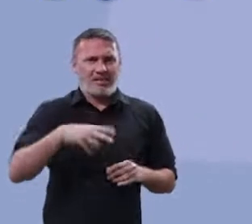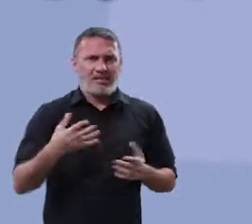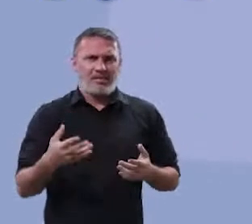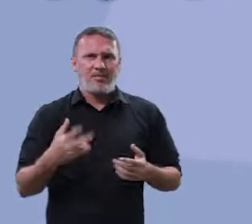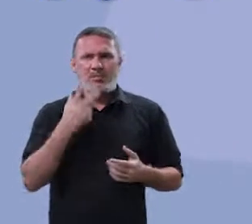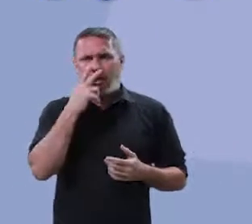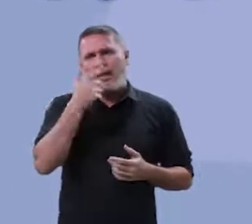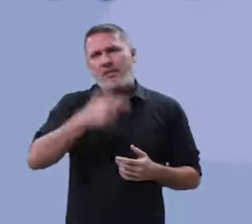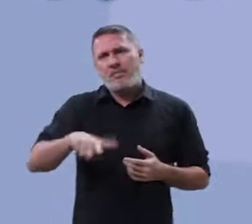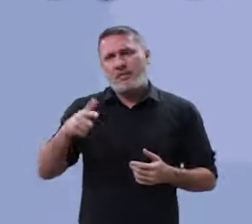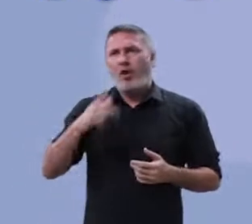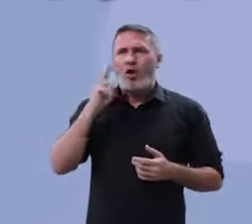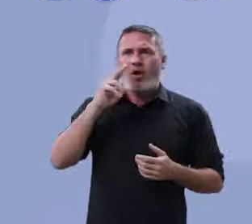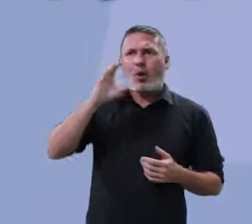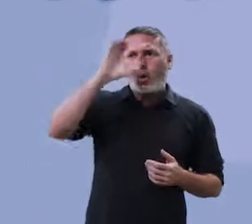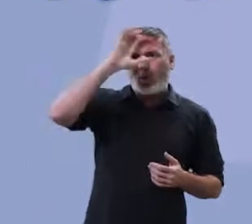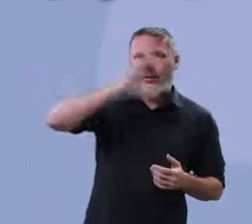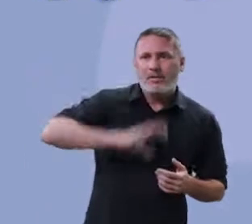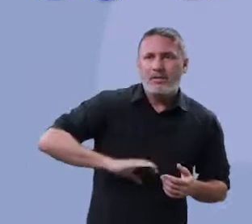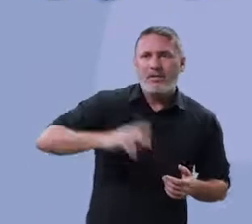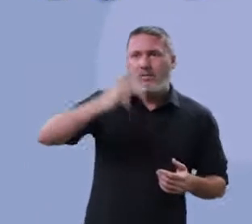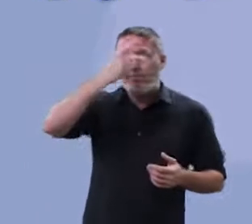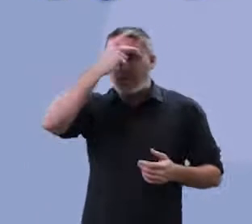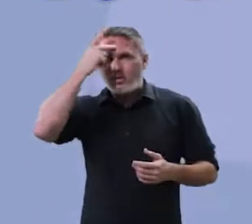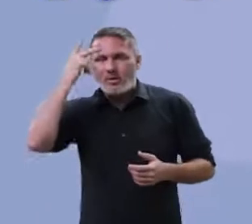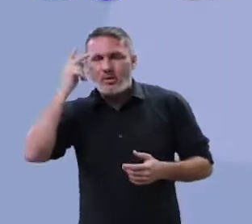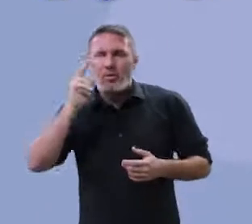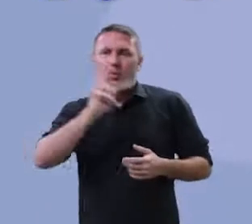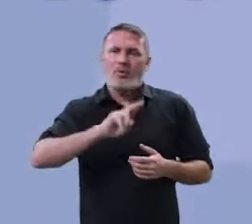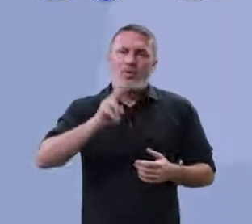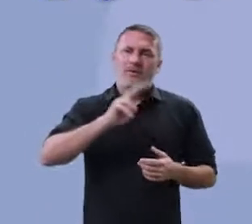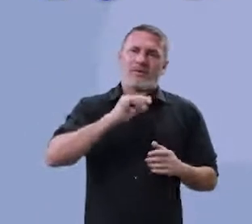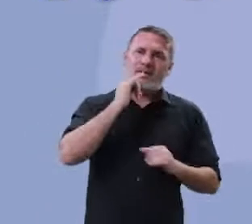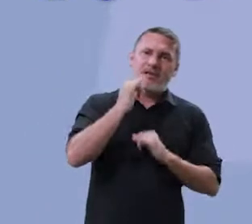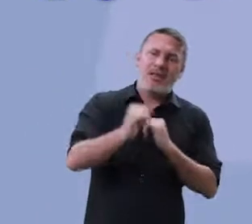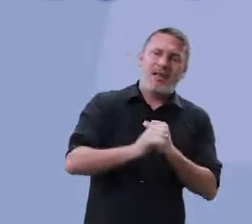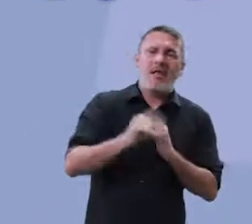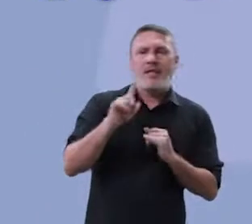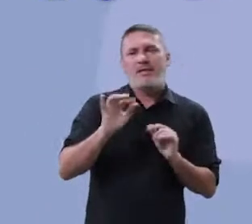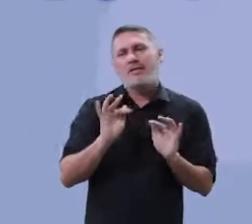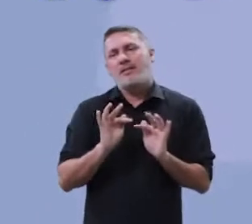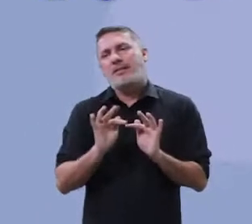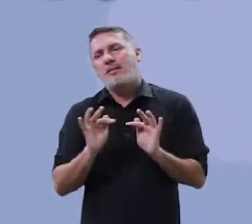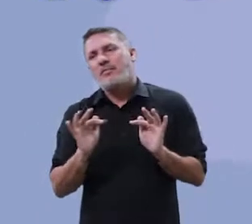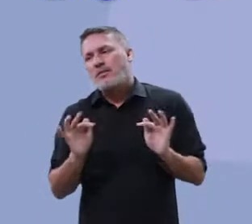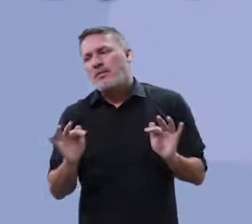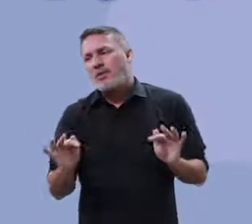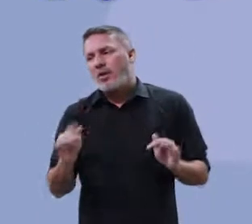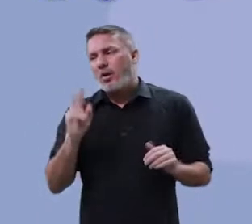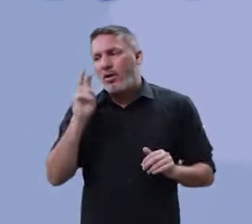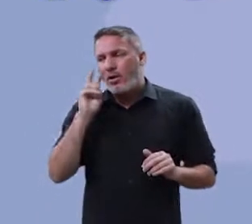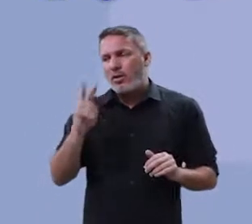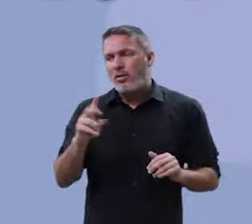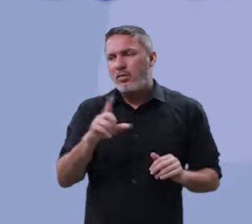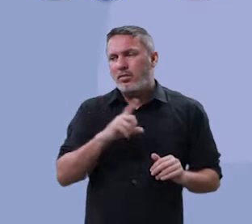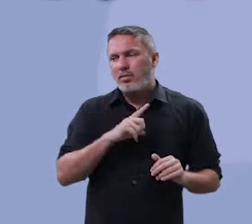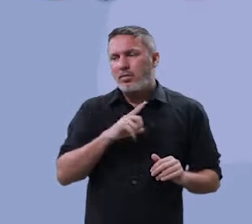celular. Repetindo, olha, o comportamento das pessoas que usam a internet é simplesmente, olha ali,